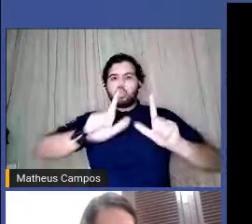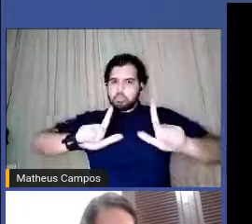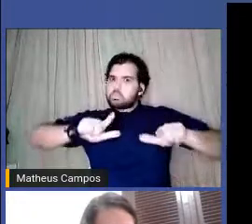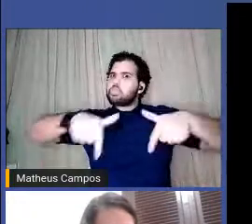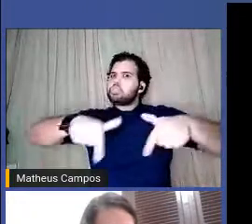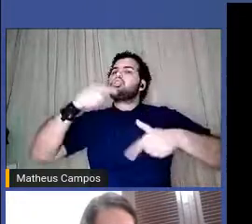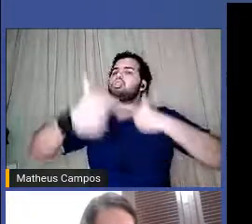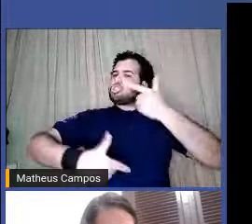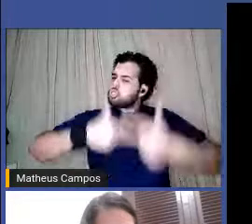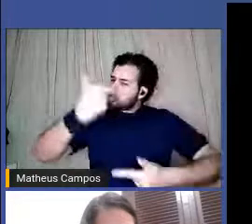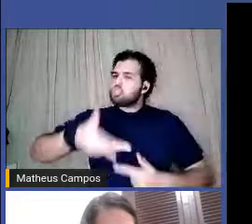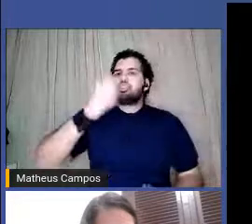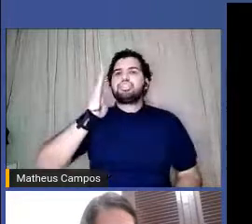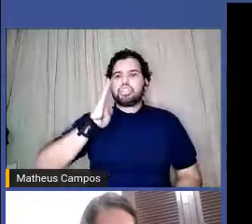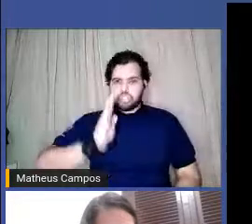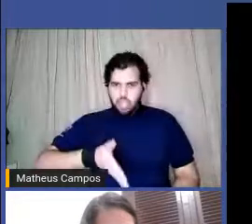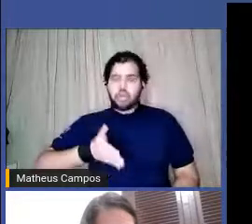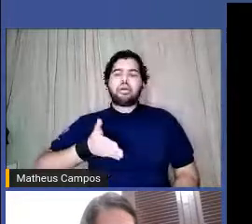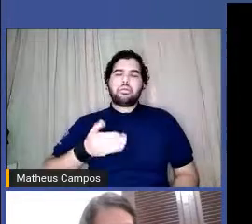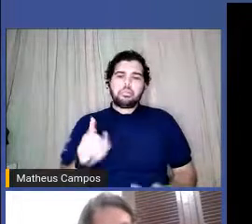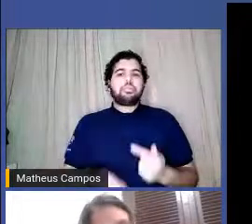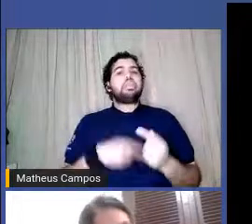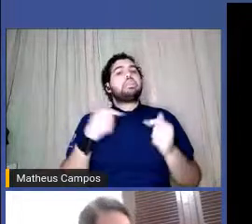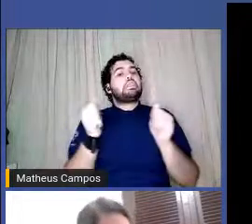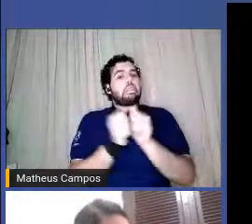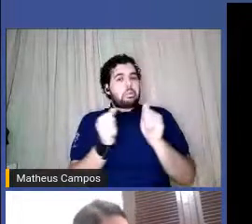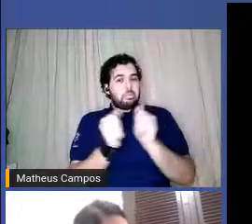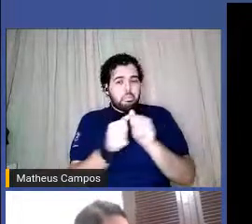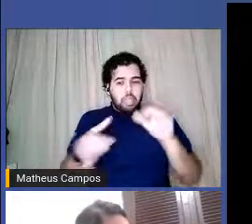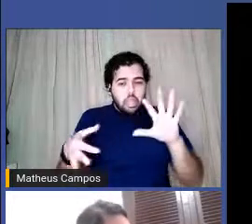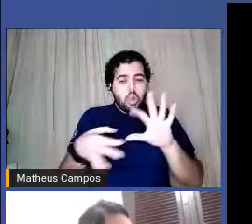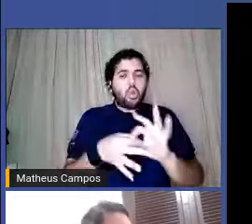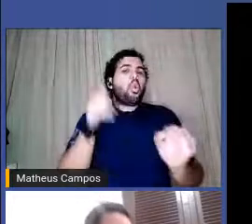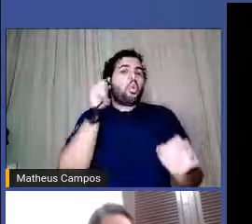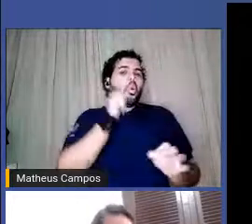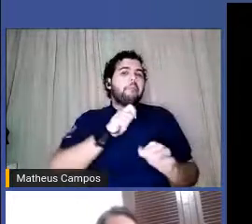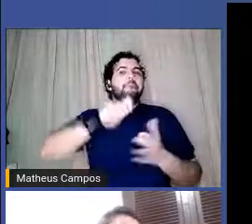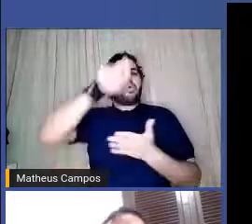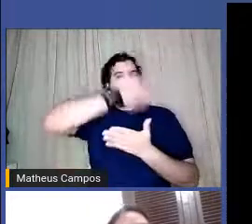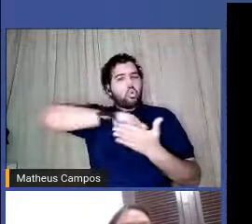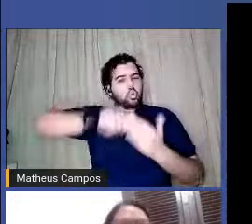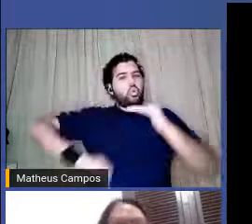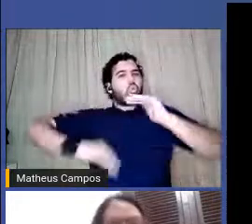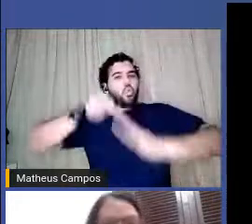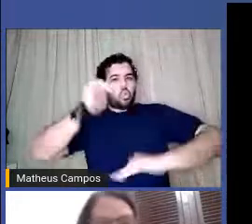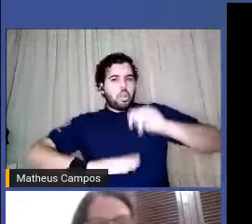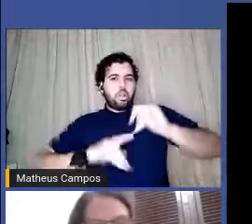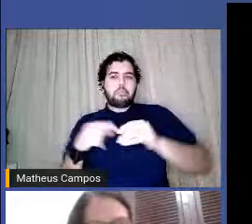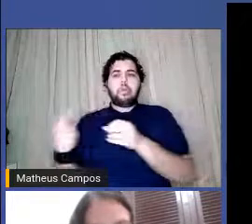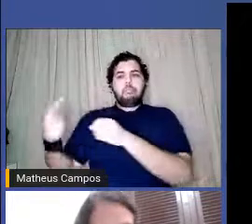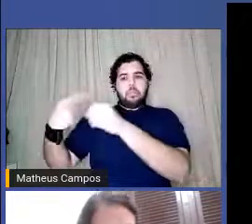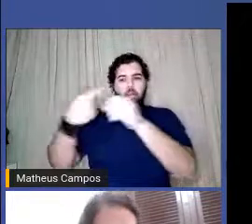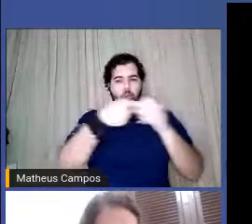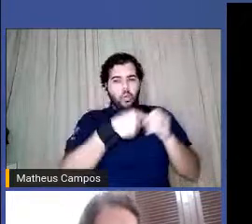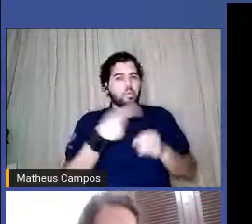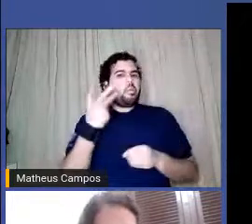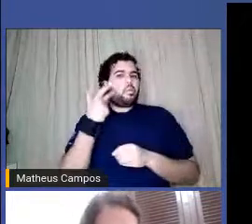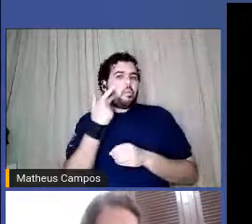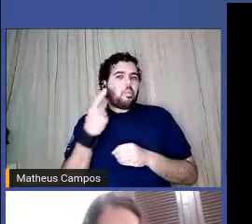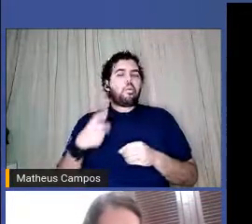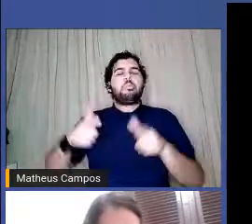E também envolve mulheres escritoras de vários bairros da cidade de Fortaleza, região metropolitana,